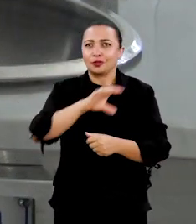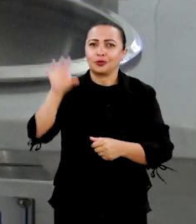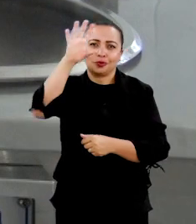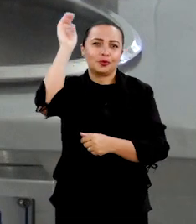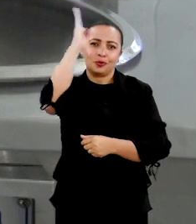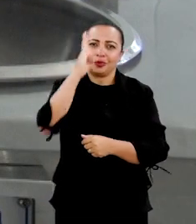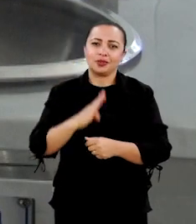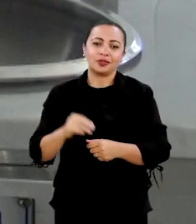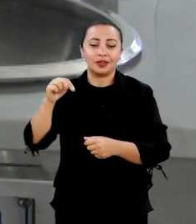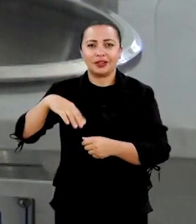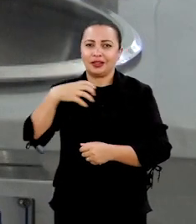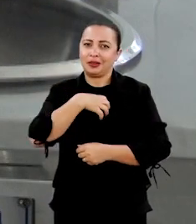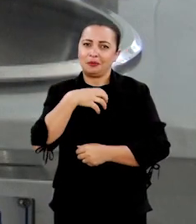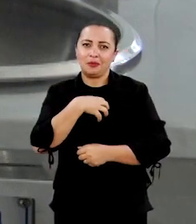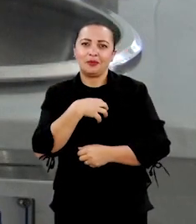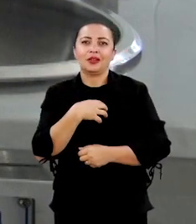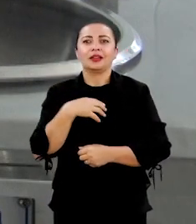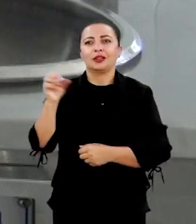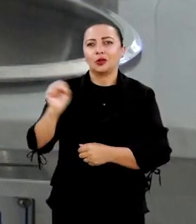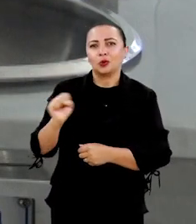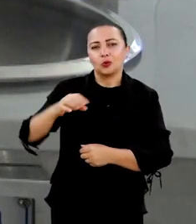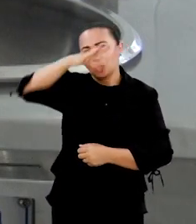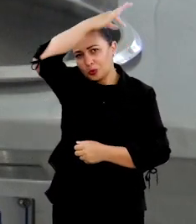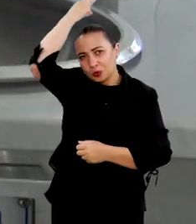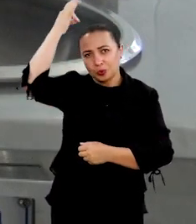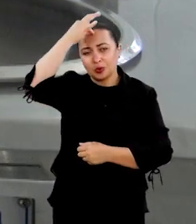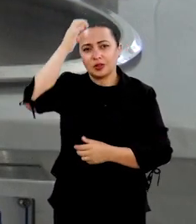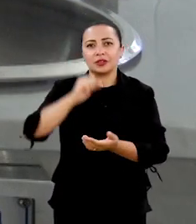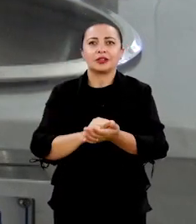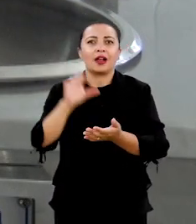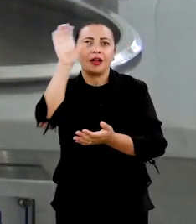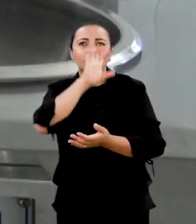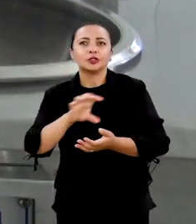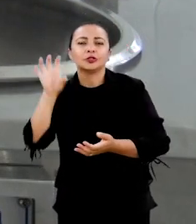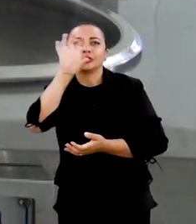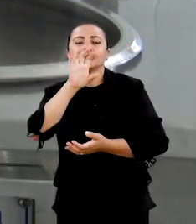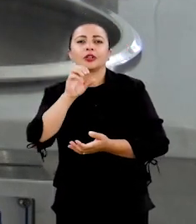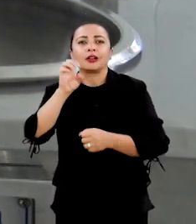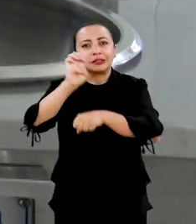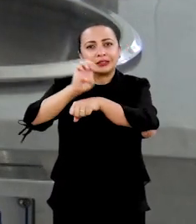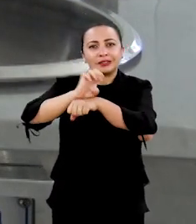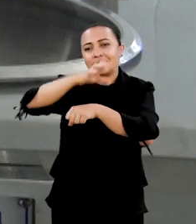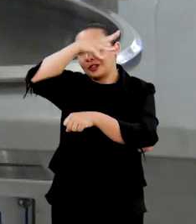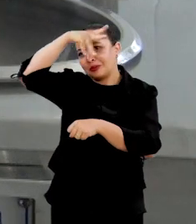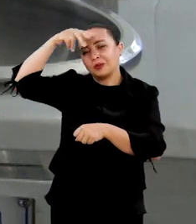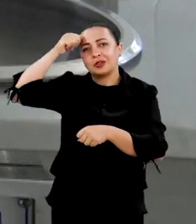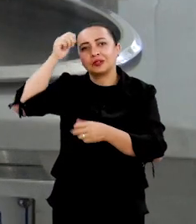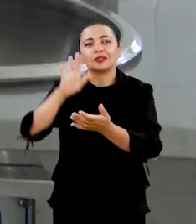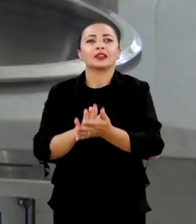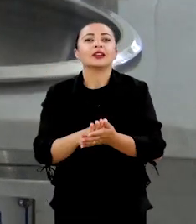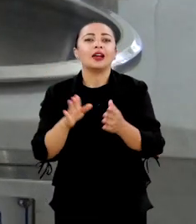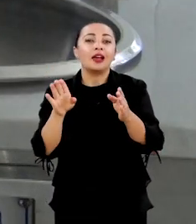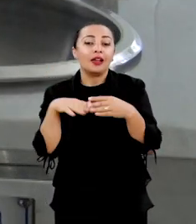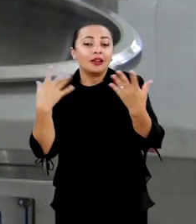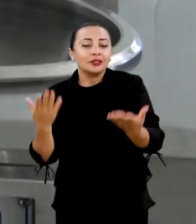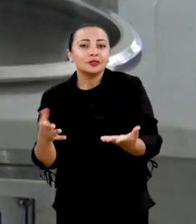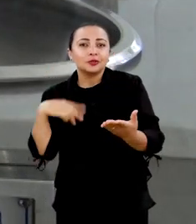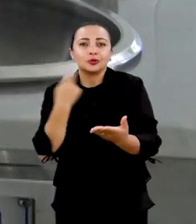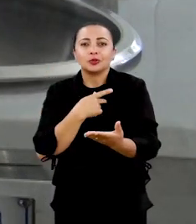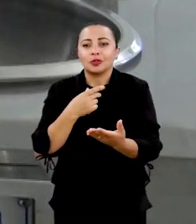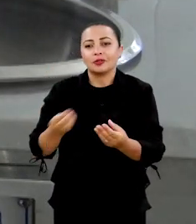regiões do Brasil, e principalmente aqui na Bahia, sul do Espírito Santo, região, estado amazônico.